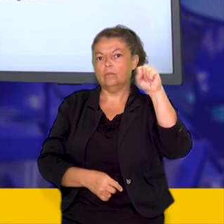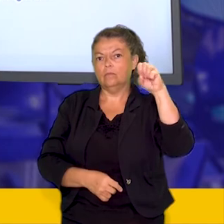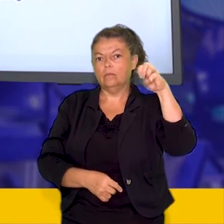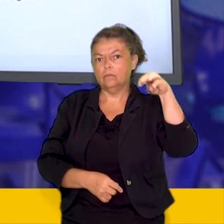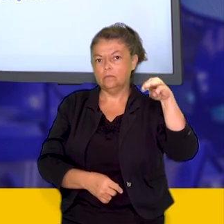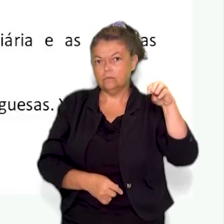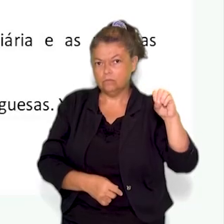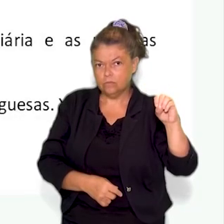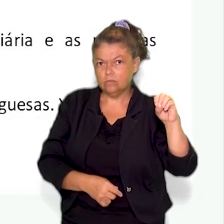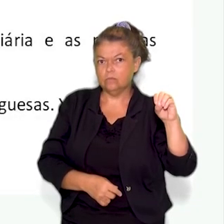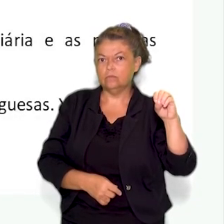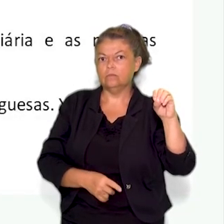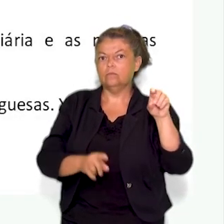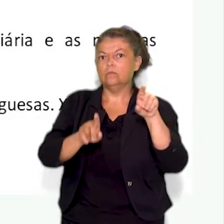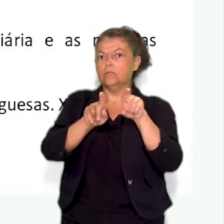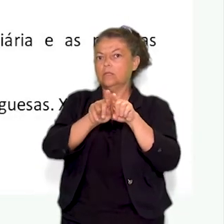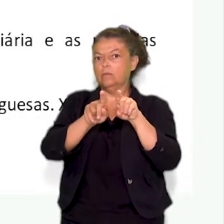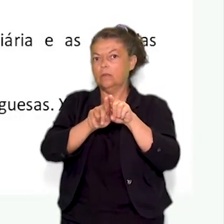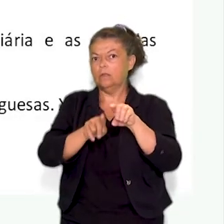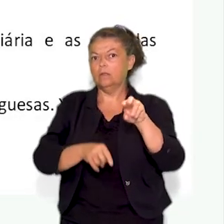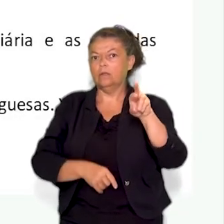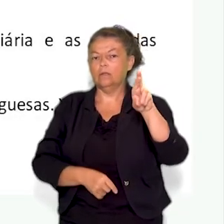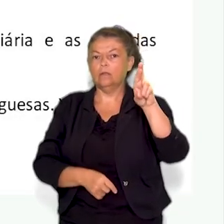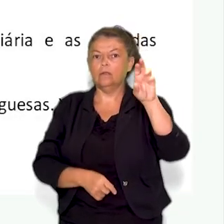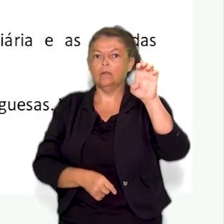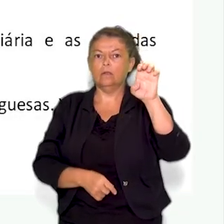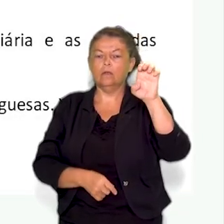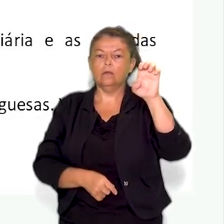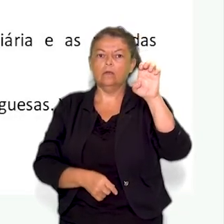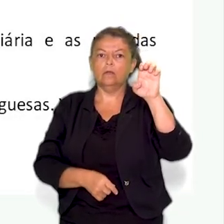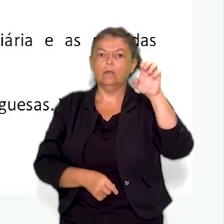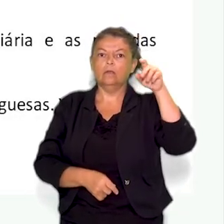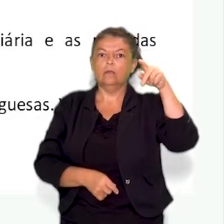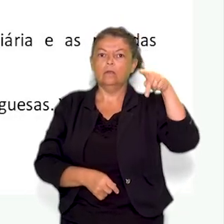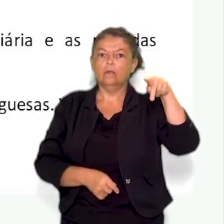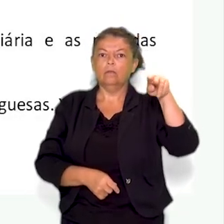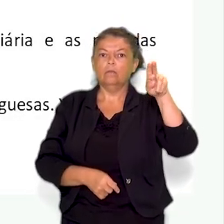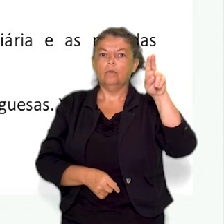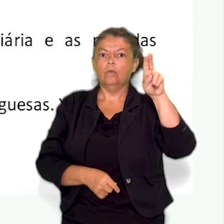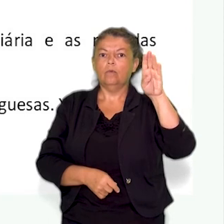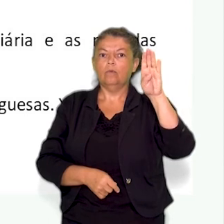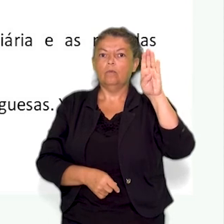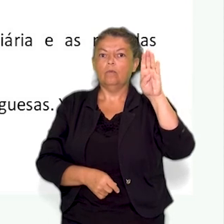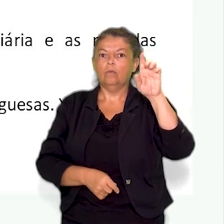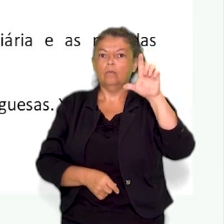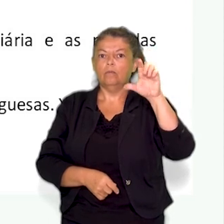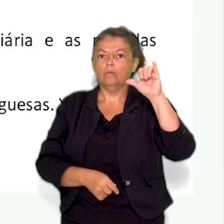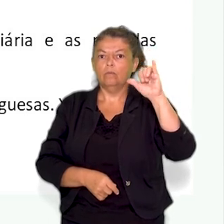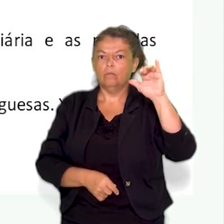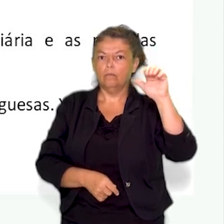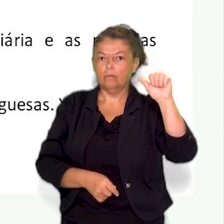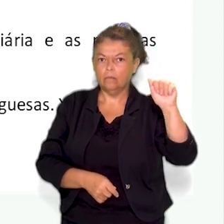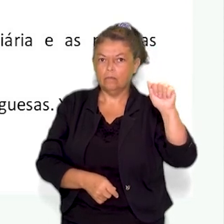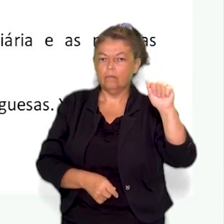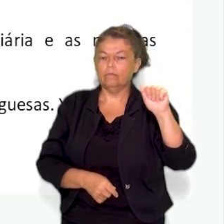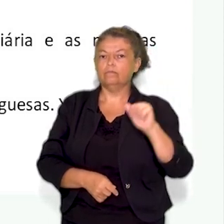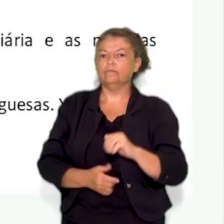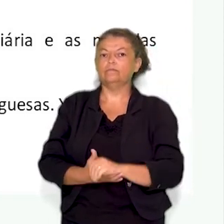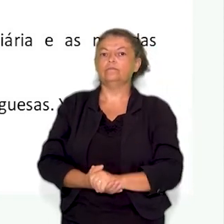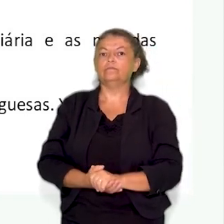a república brasileira na última década do século XIX caminhava para uma consolidação da oligarquia dos coronéis e fazendeiros